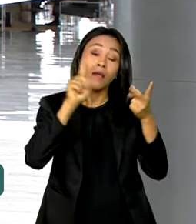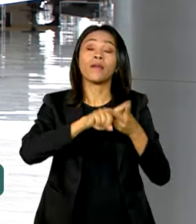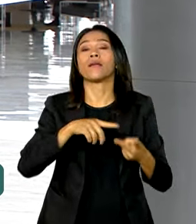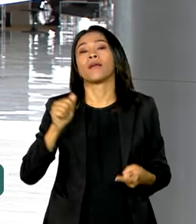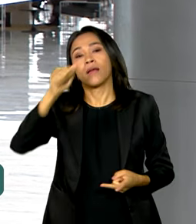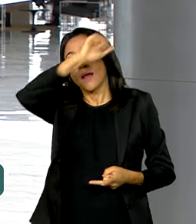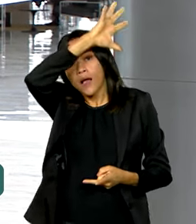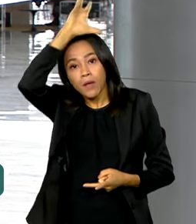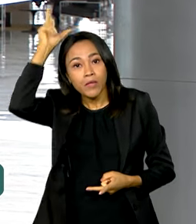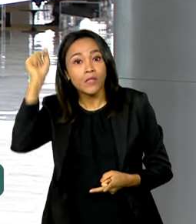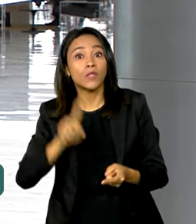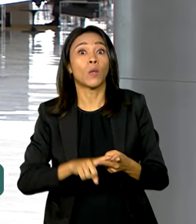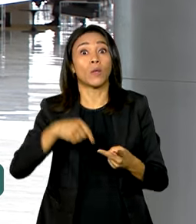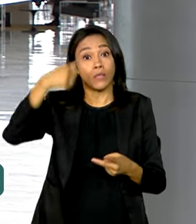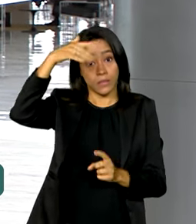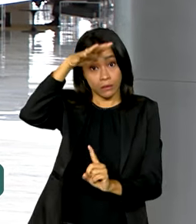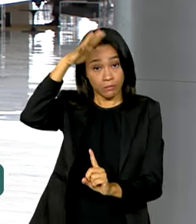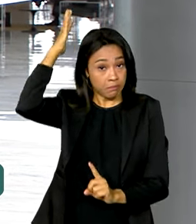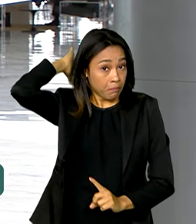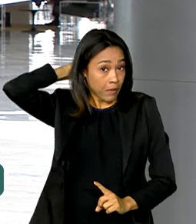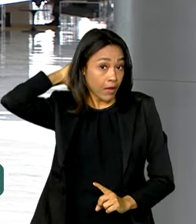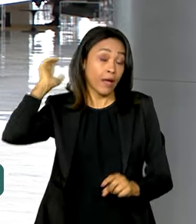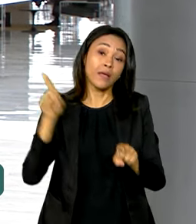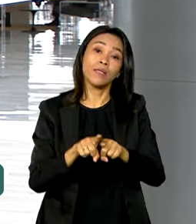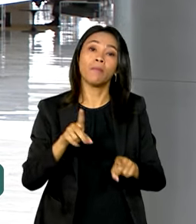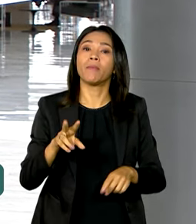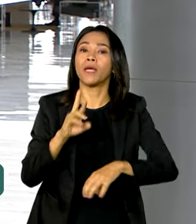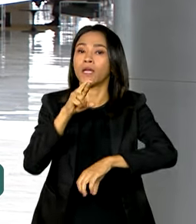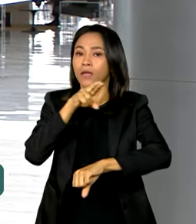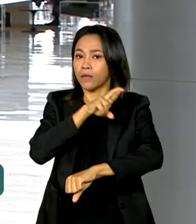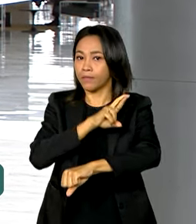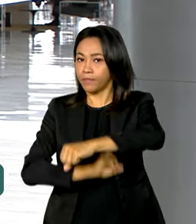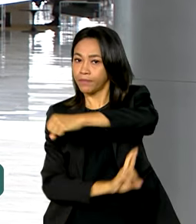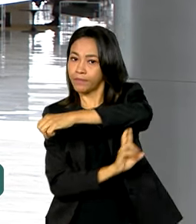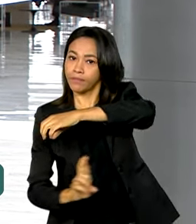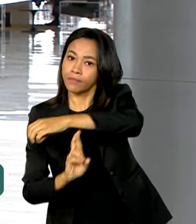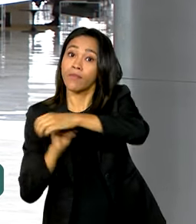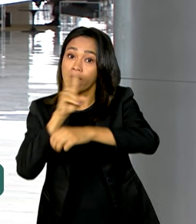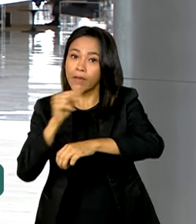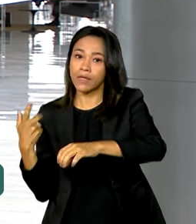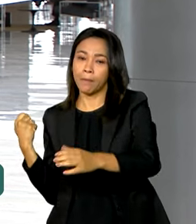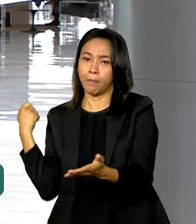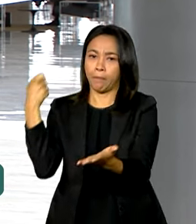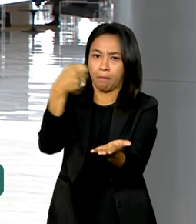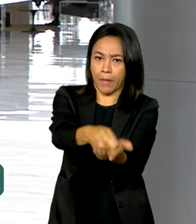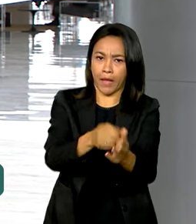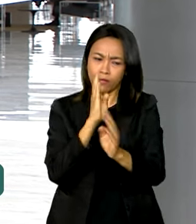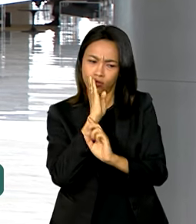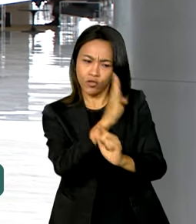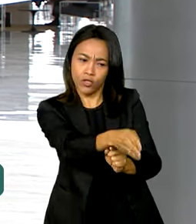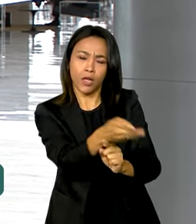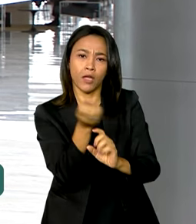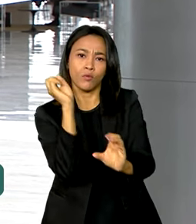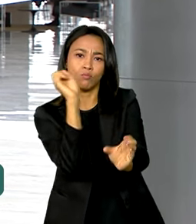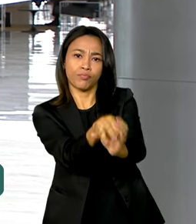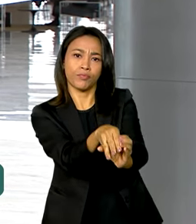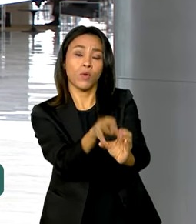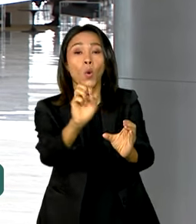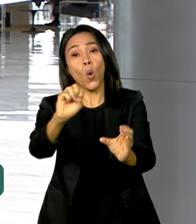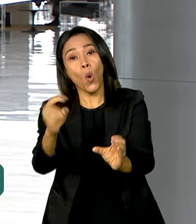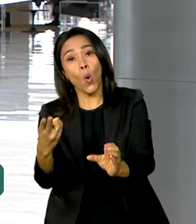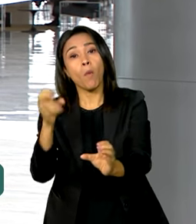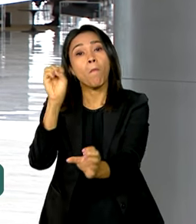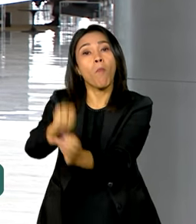Pará e Rondônia. A parcela única será paga diretamente na conta do beneficiário, na Caixa, ou em uma conta